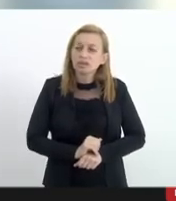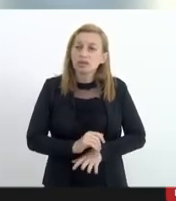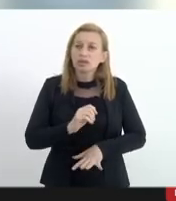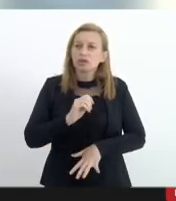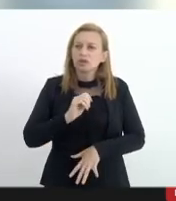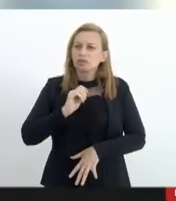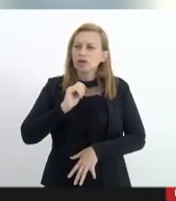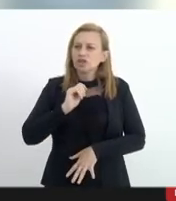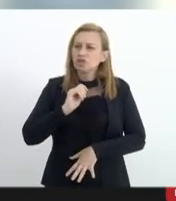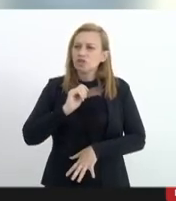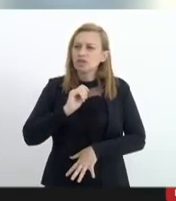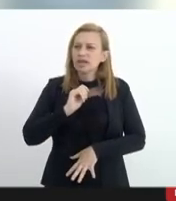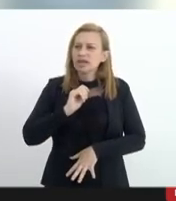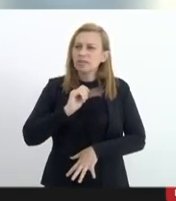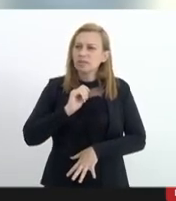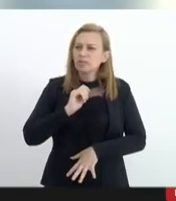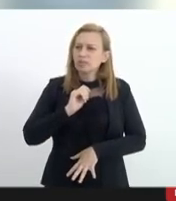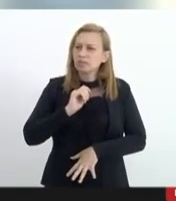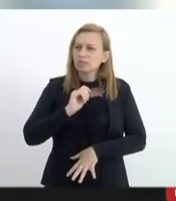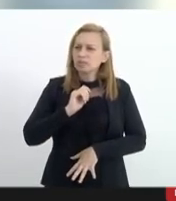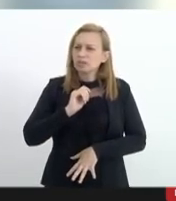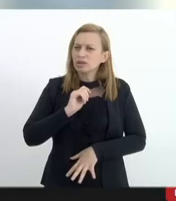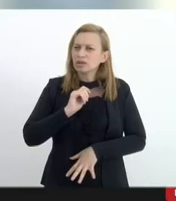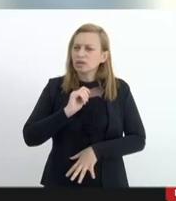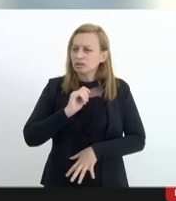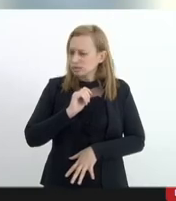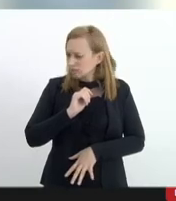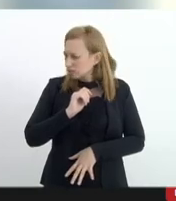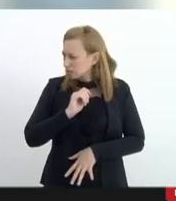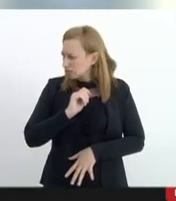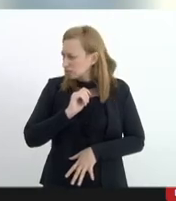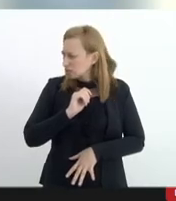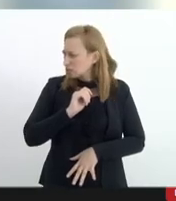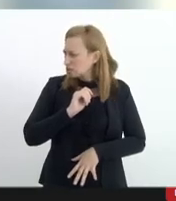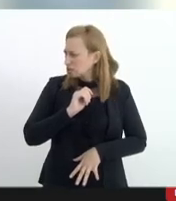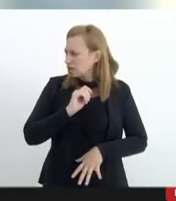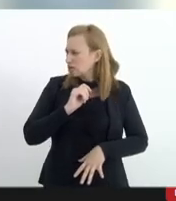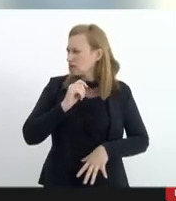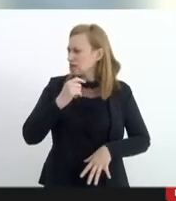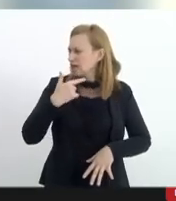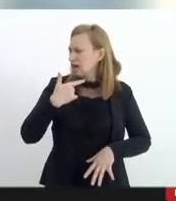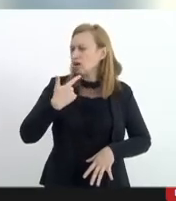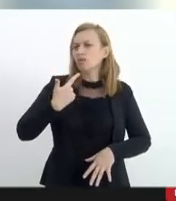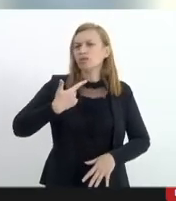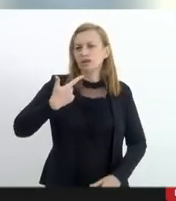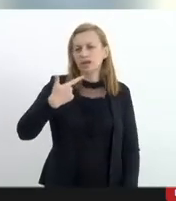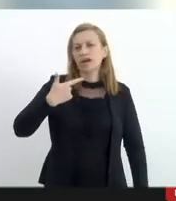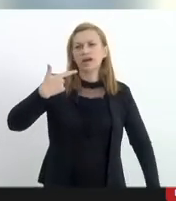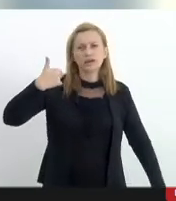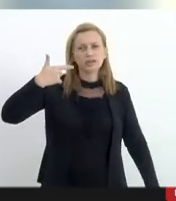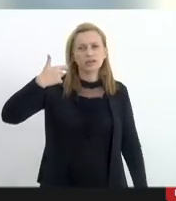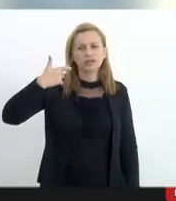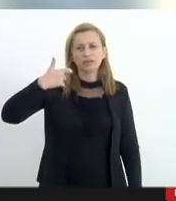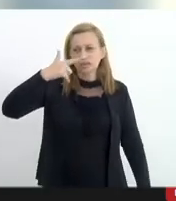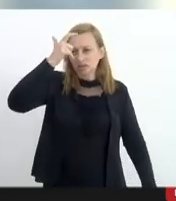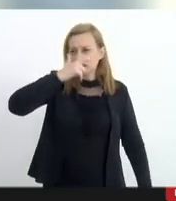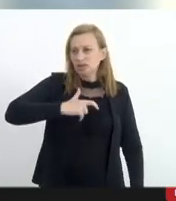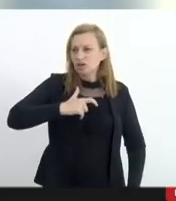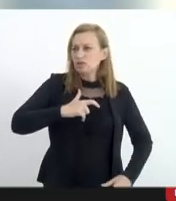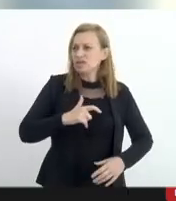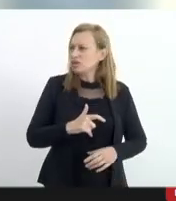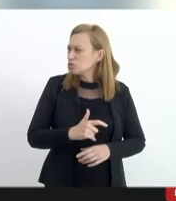suicídio médio no mundo ele tem até 35 anos branco solteiro